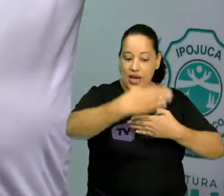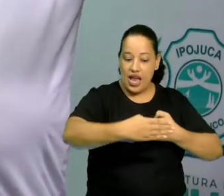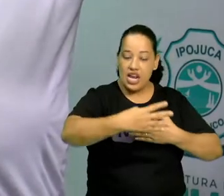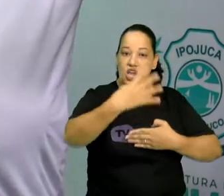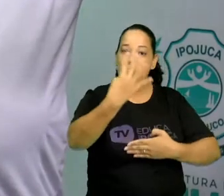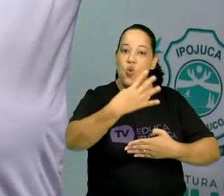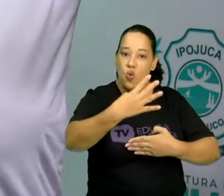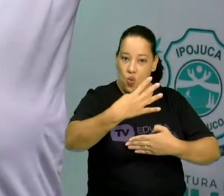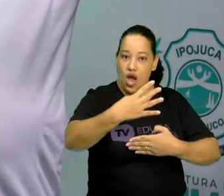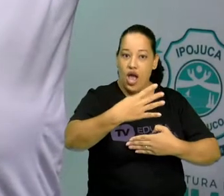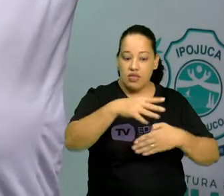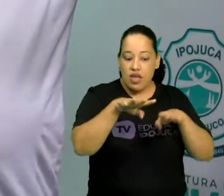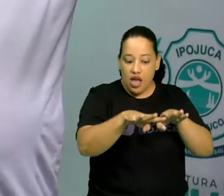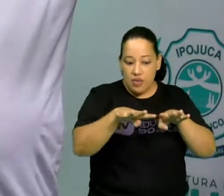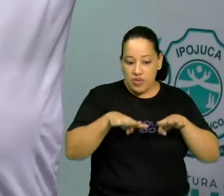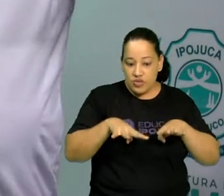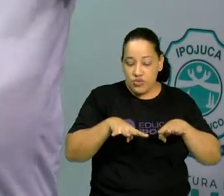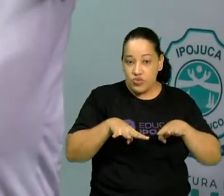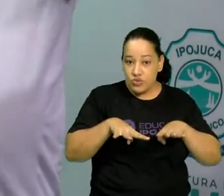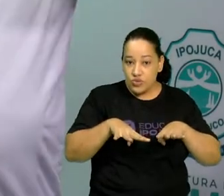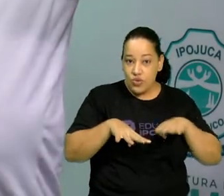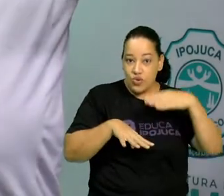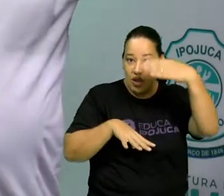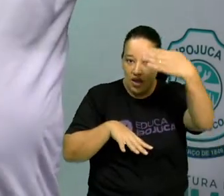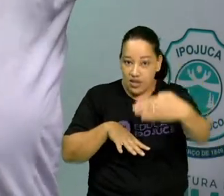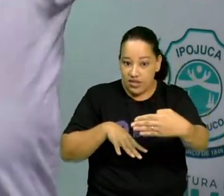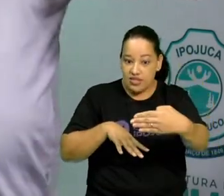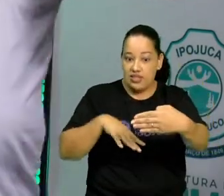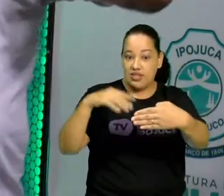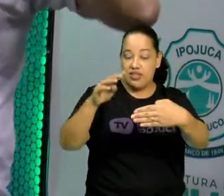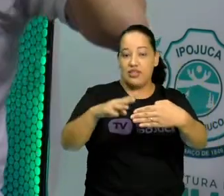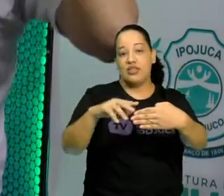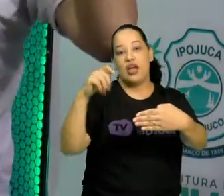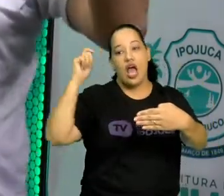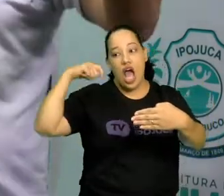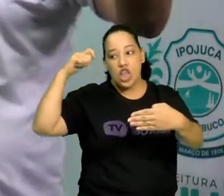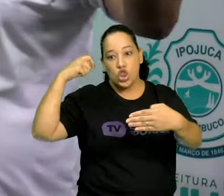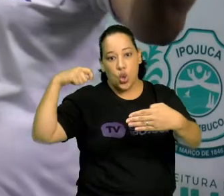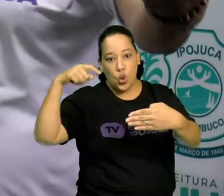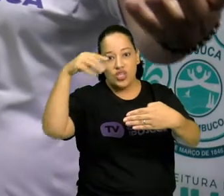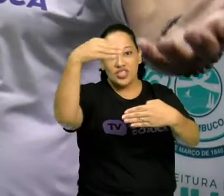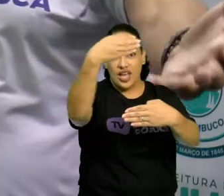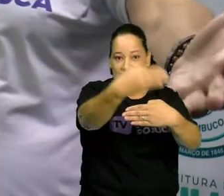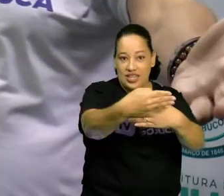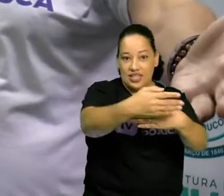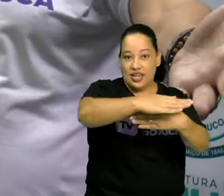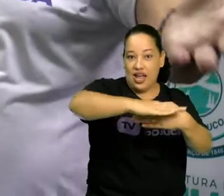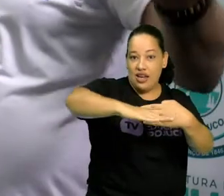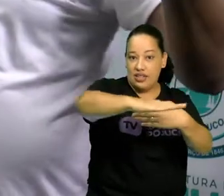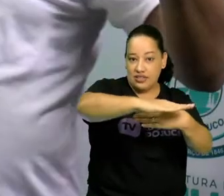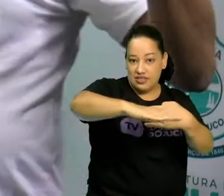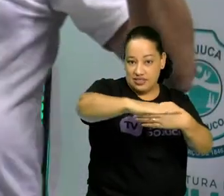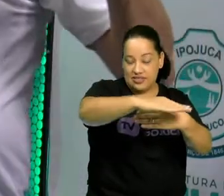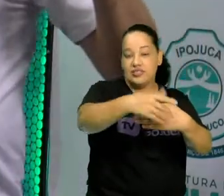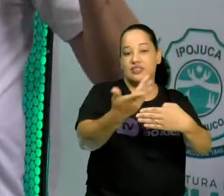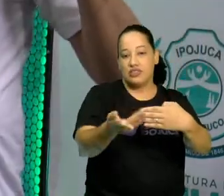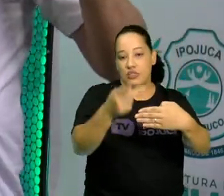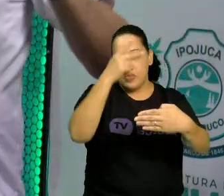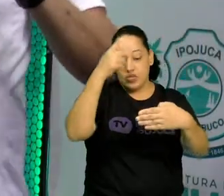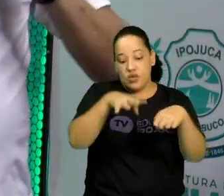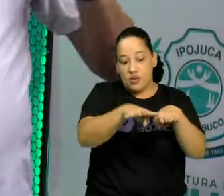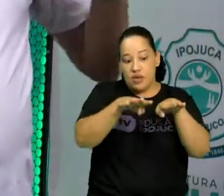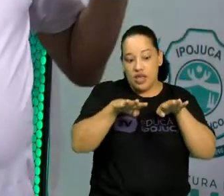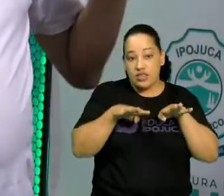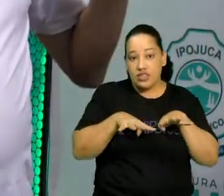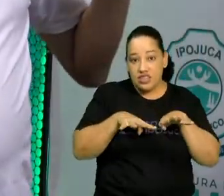e os atores, ali na boca de cena. O público faz de conta que não tem ninguém assistindo e a